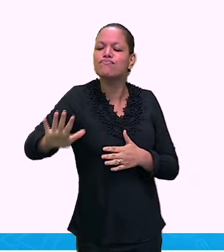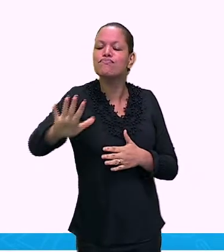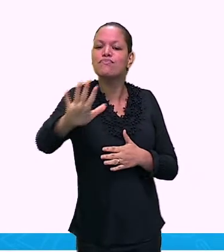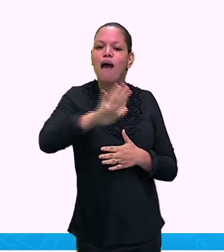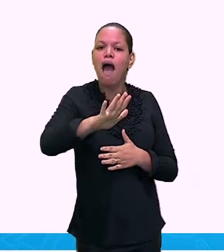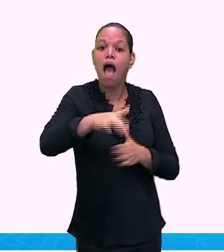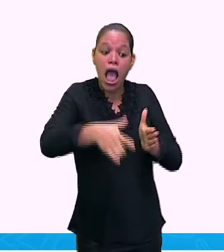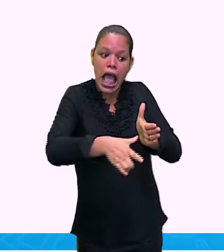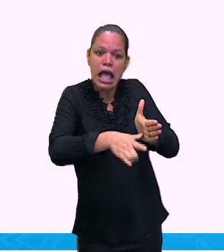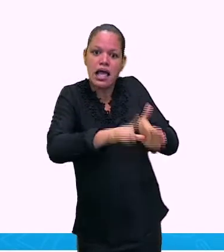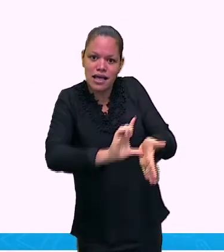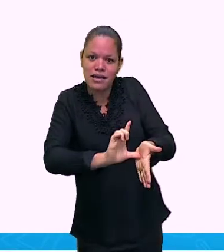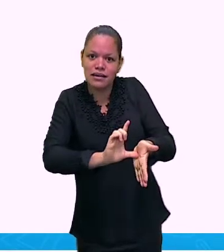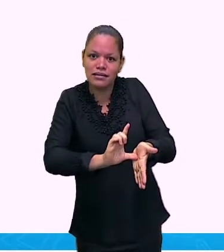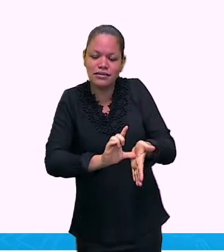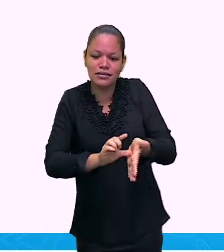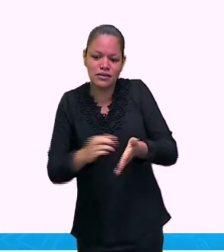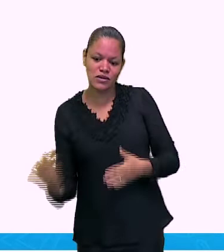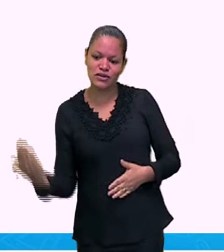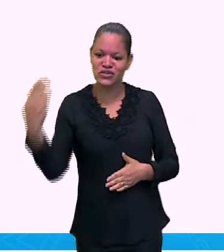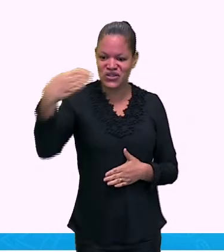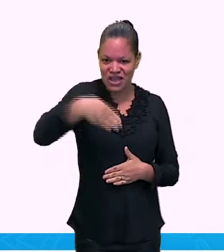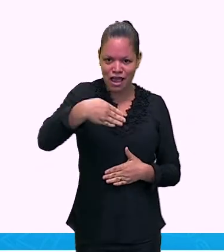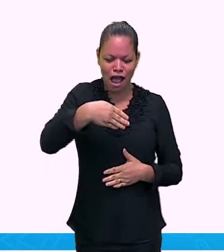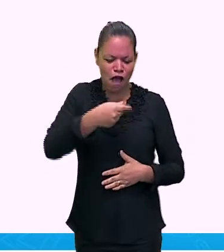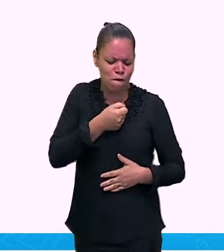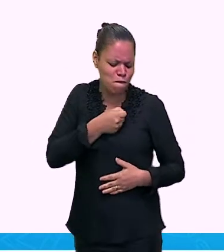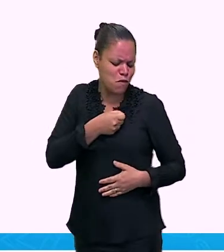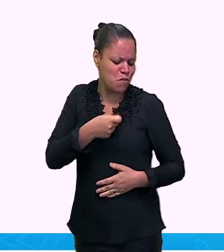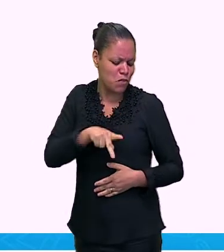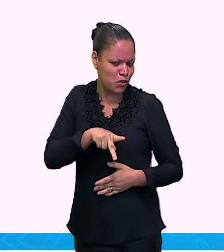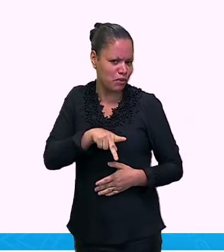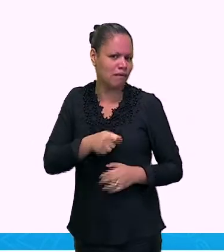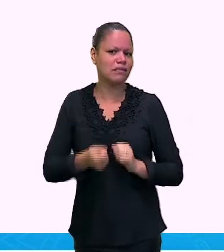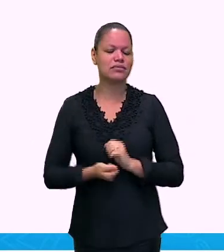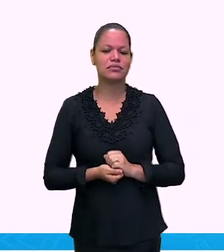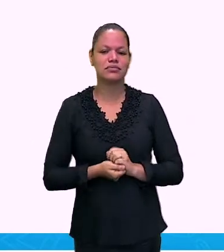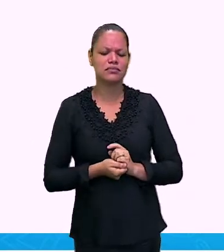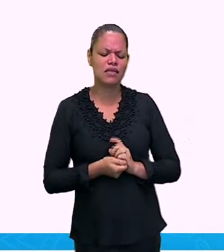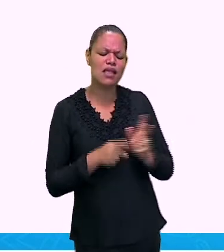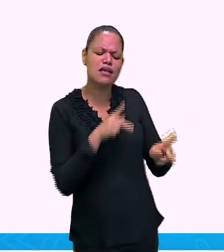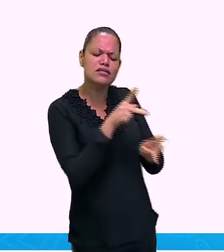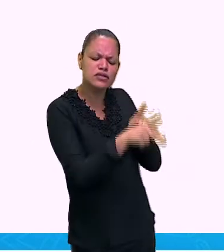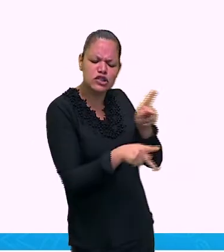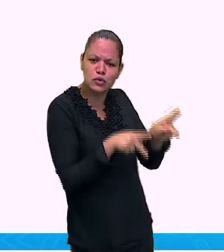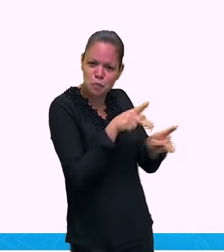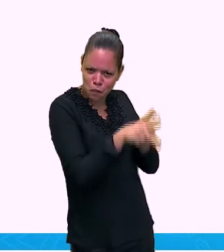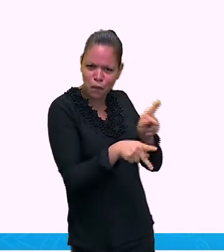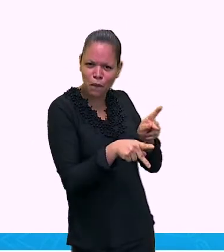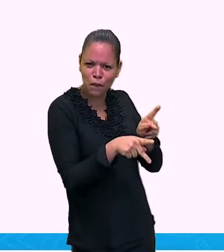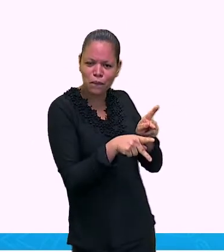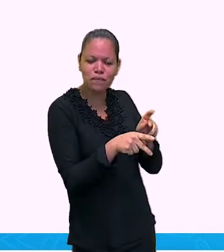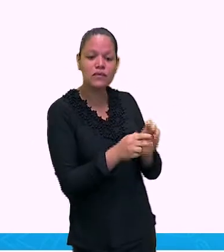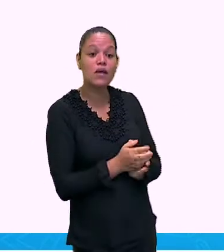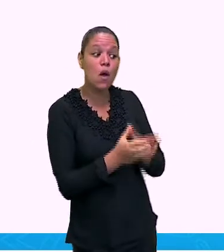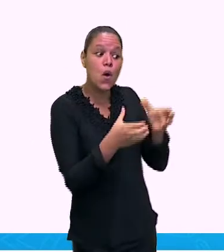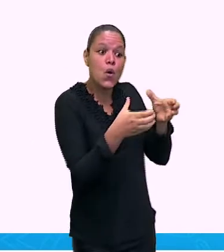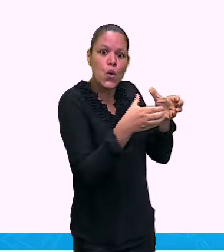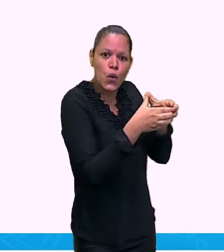chegada dos portugueses. Esses povos entendem-se como grupos distintos